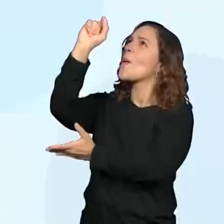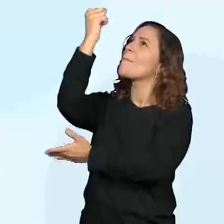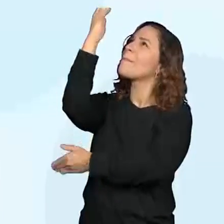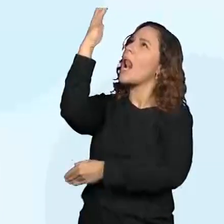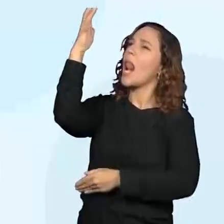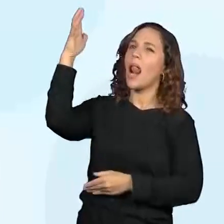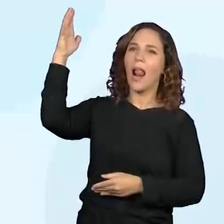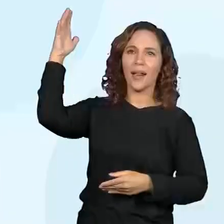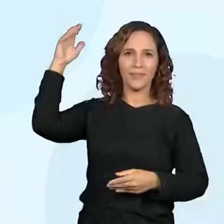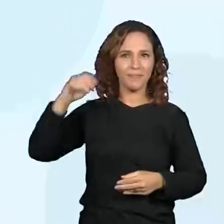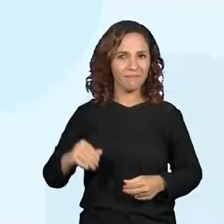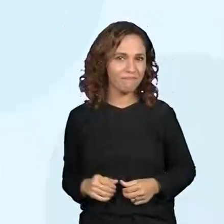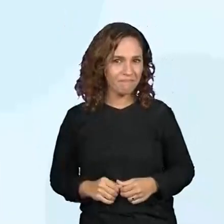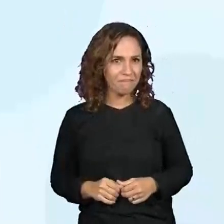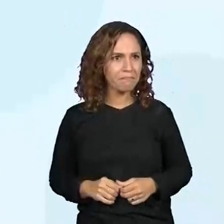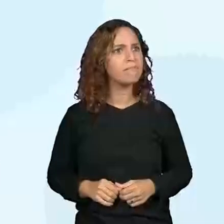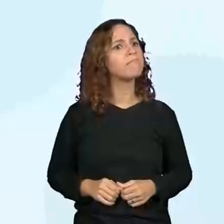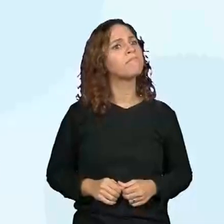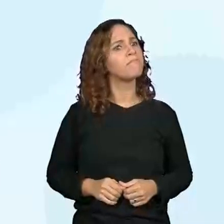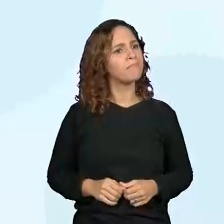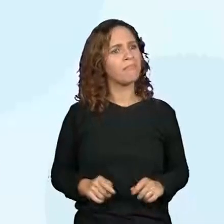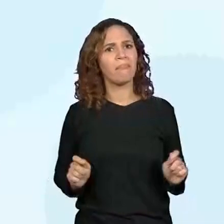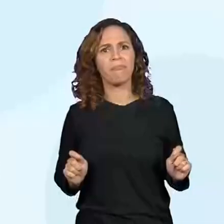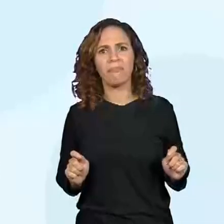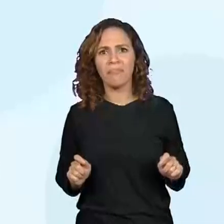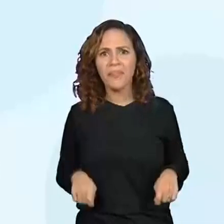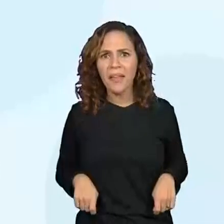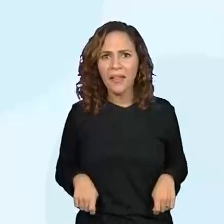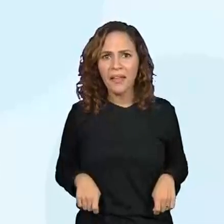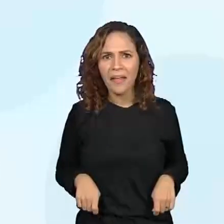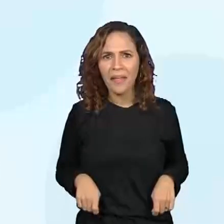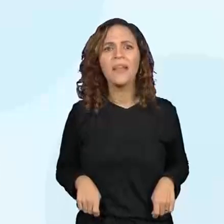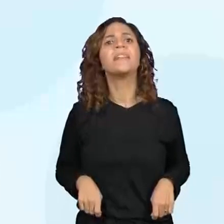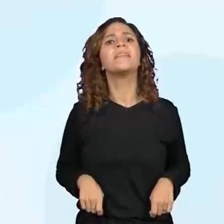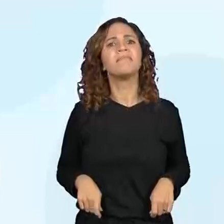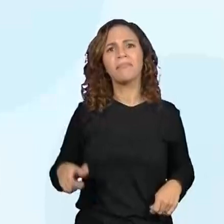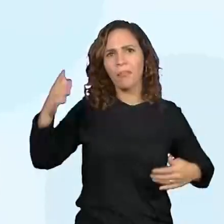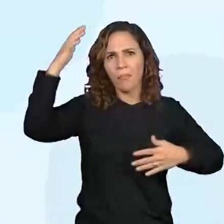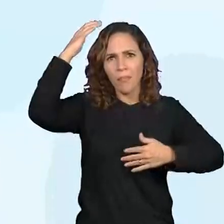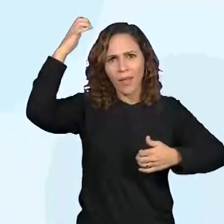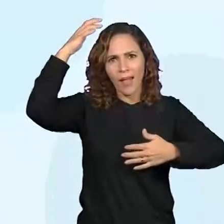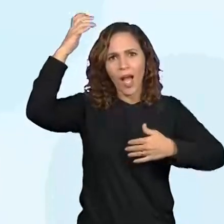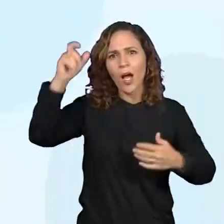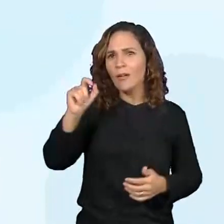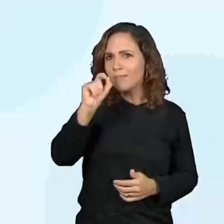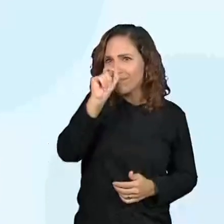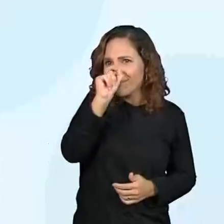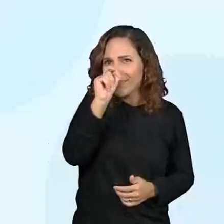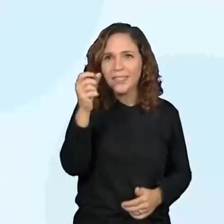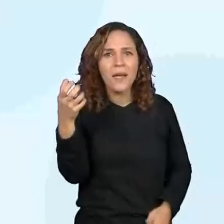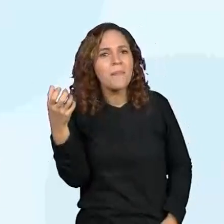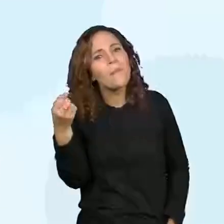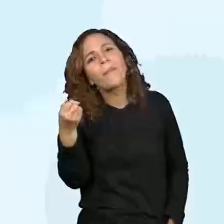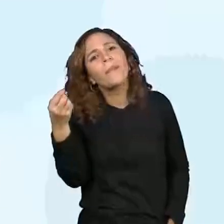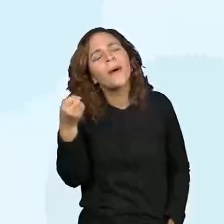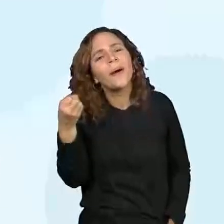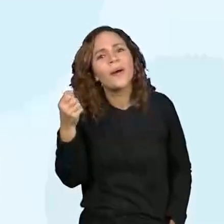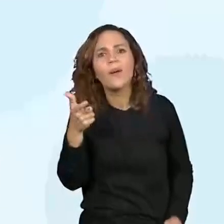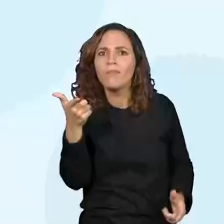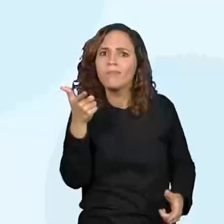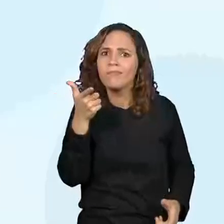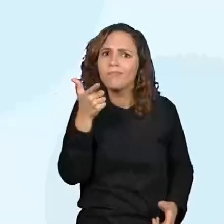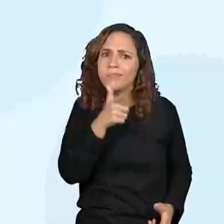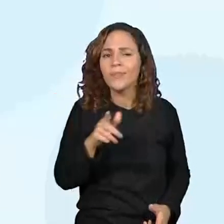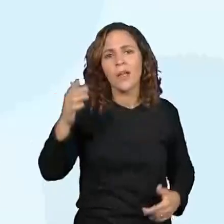Olha só, será que os macaquinhos de nariz branco vão conseguir chegar à lua subindo